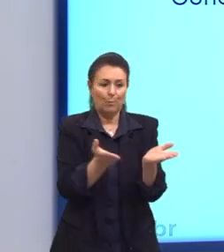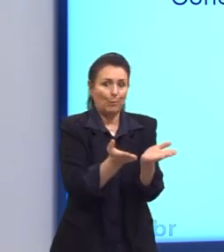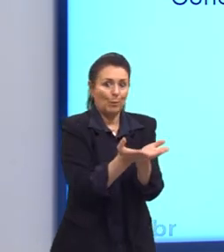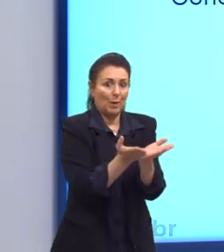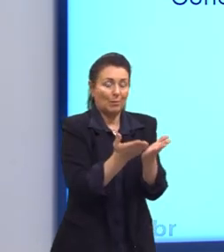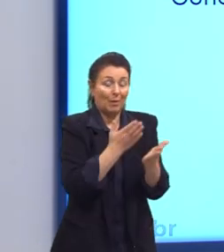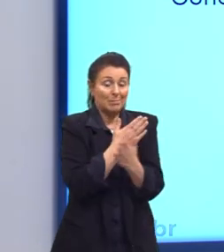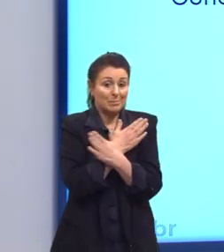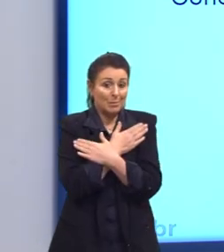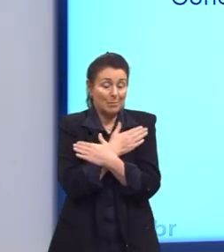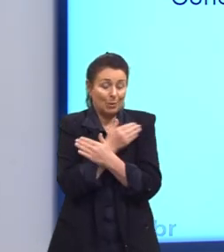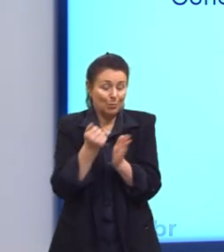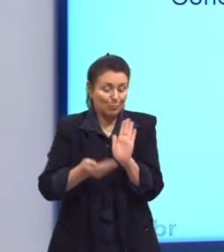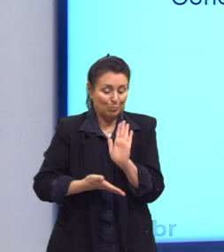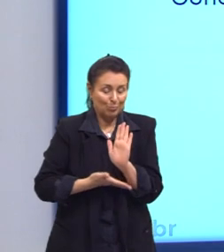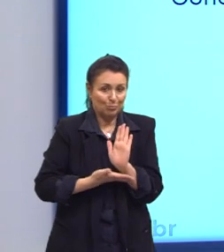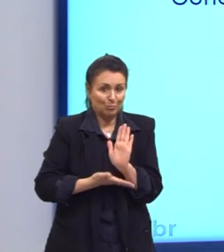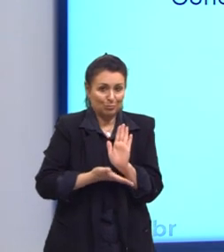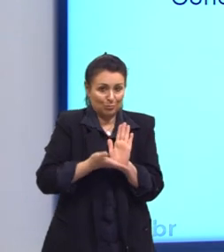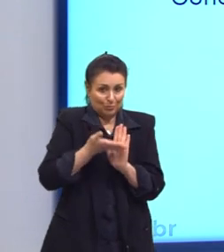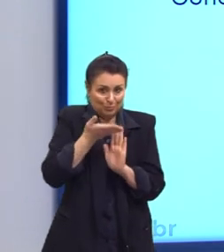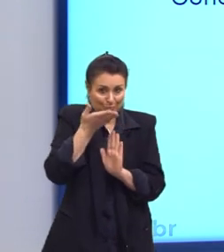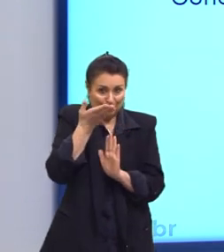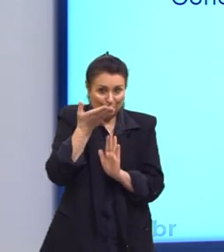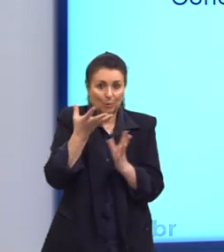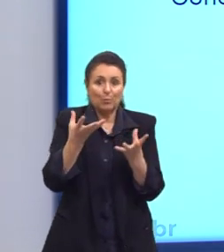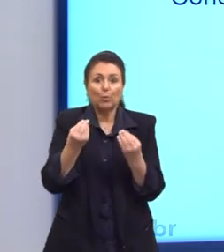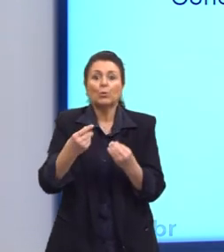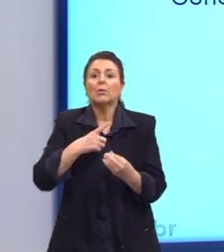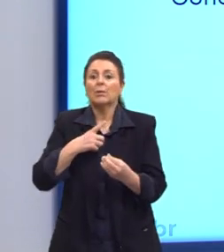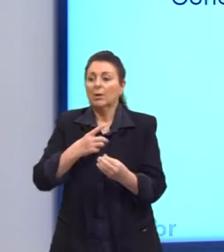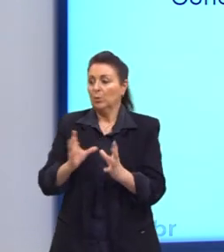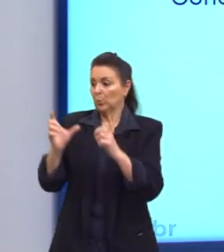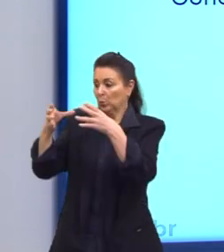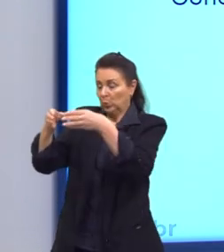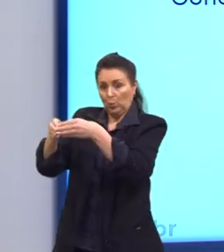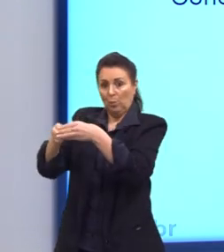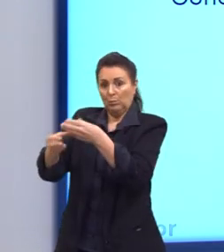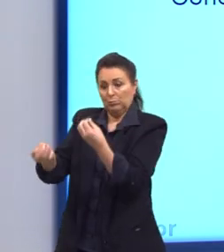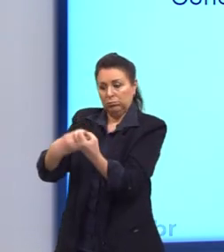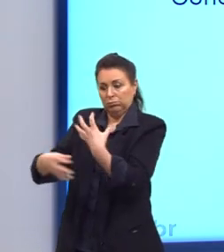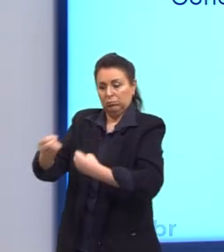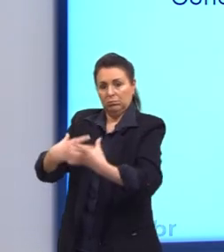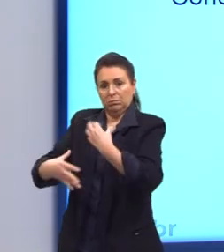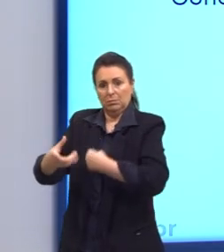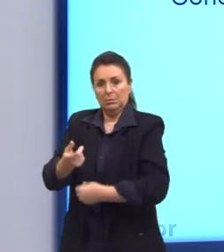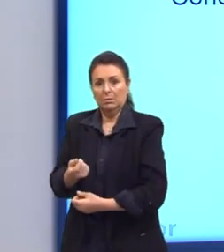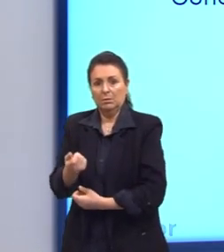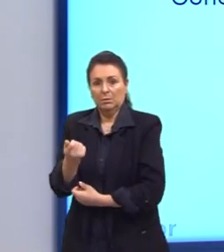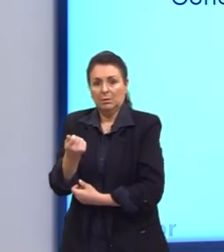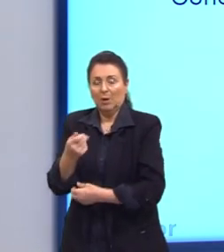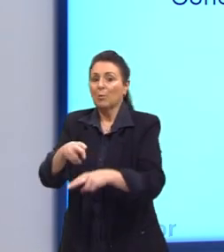aumentou, aumentou com a globalização, há uma concentração de renda dessas transnacionais.